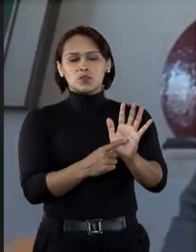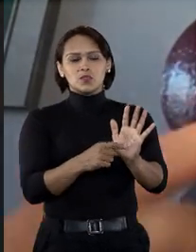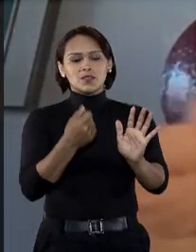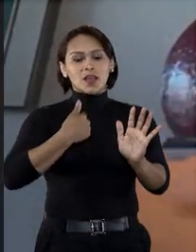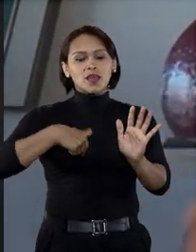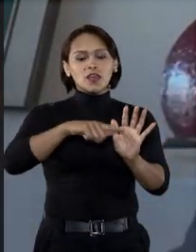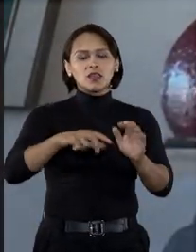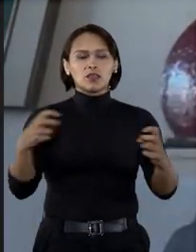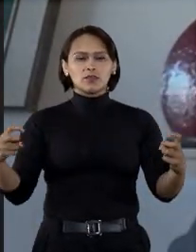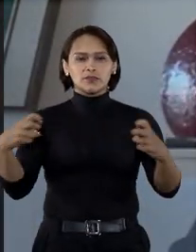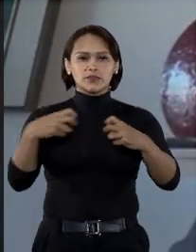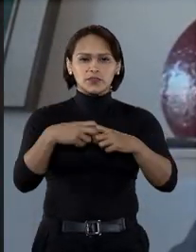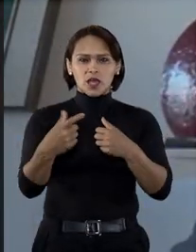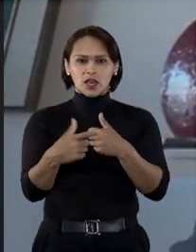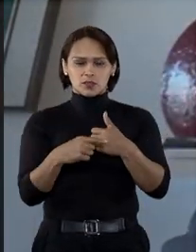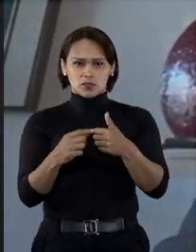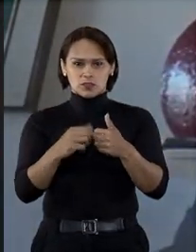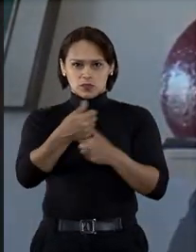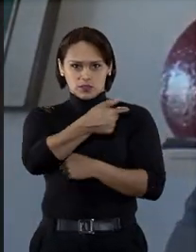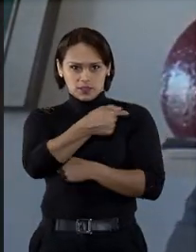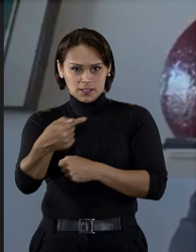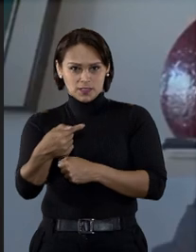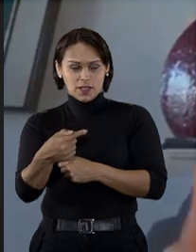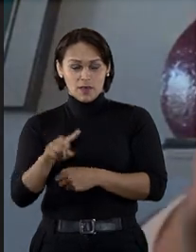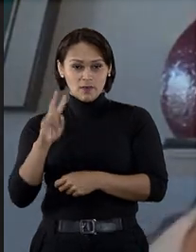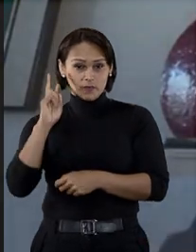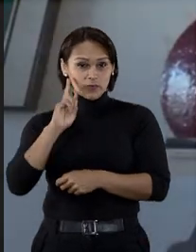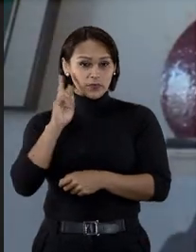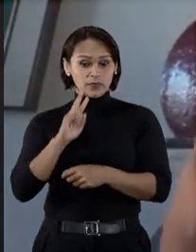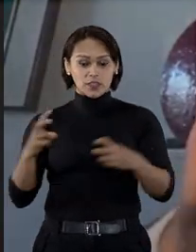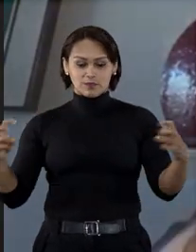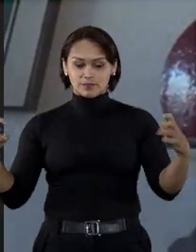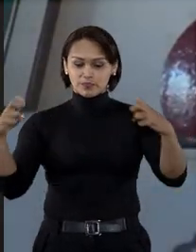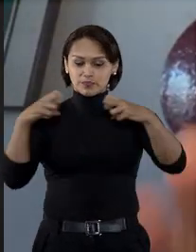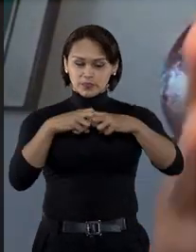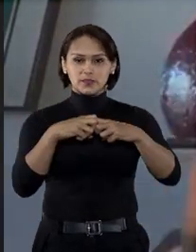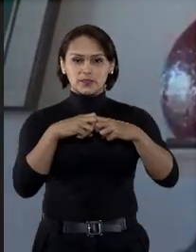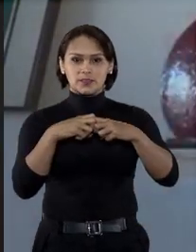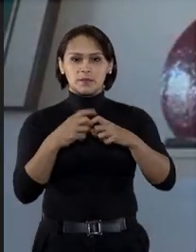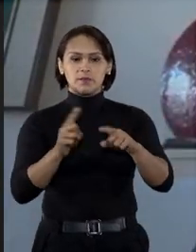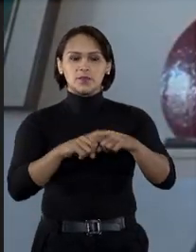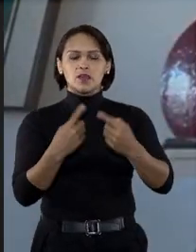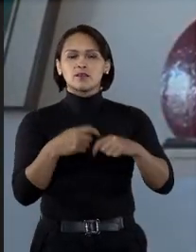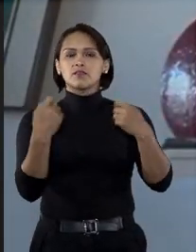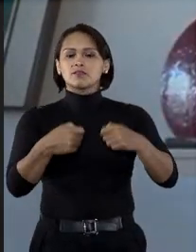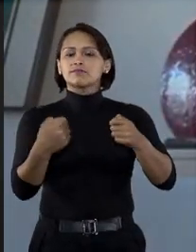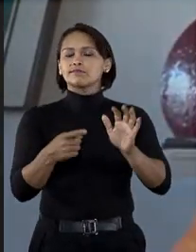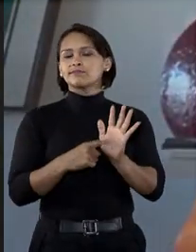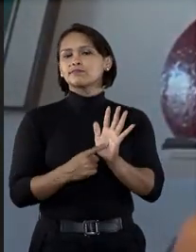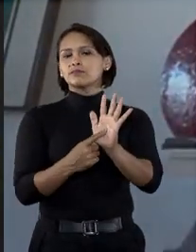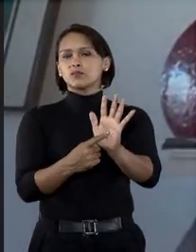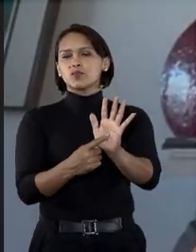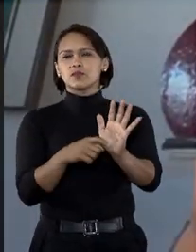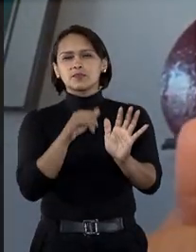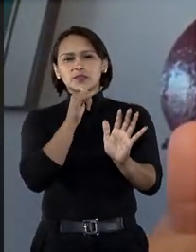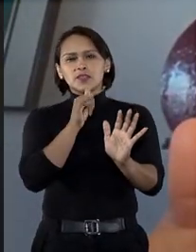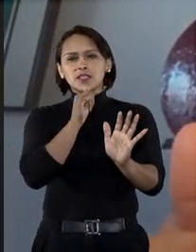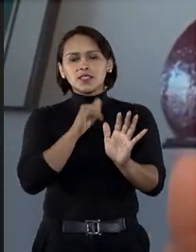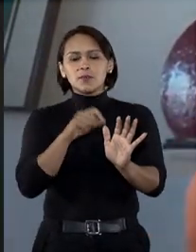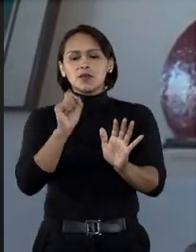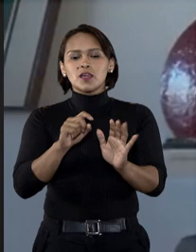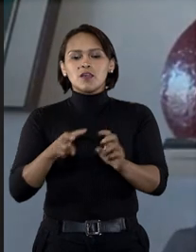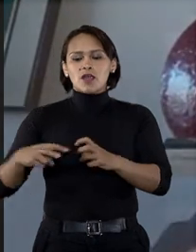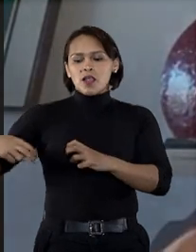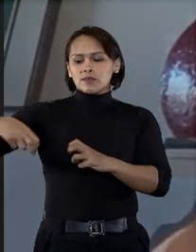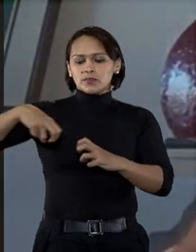que ele foi, no caso do artigo 17, vítima de um acidente de consumo. Então ele tem que demonstrar, por